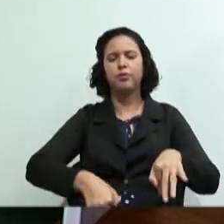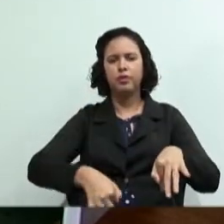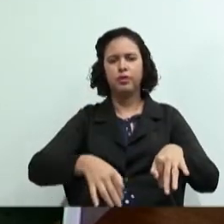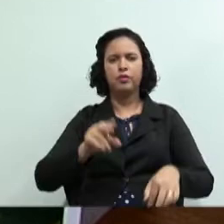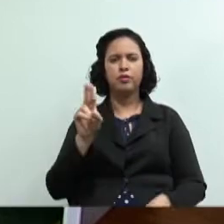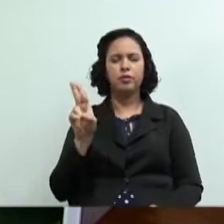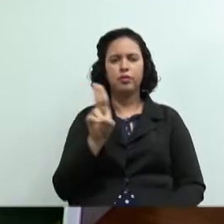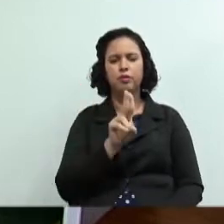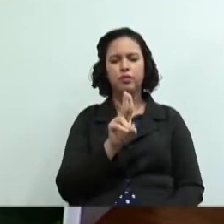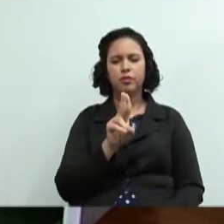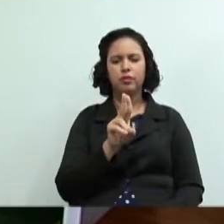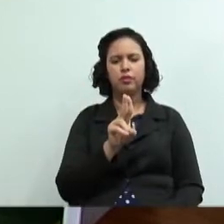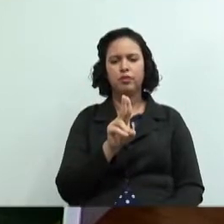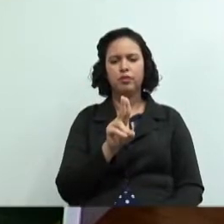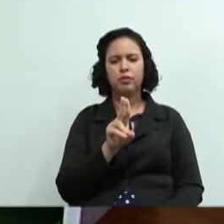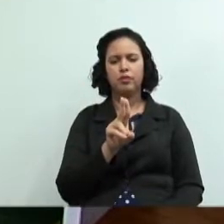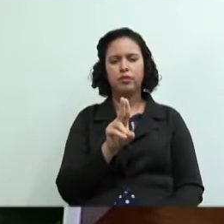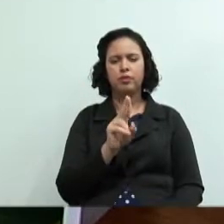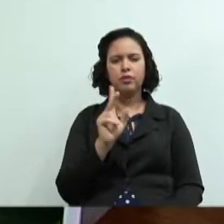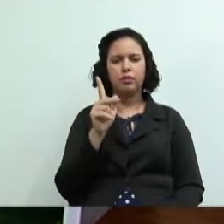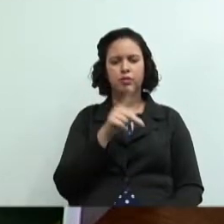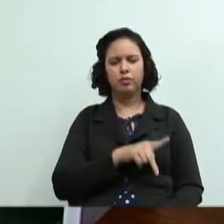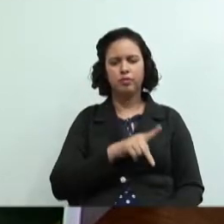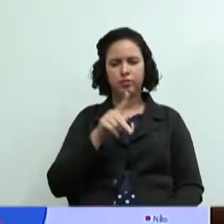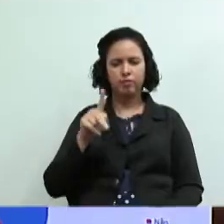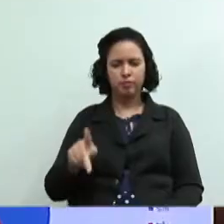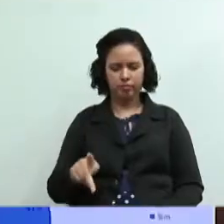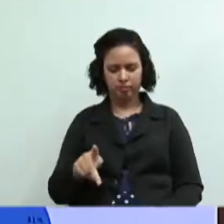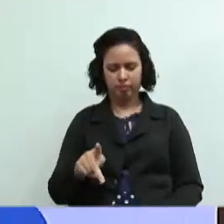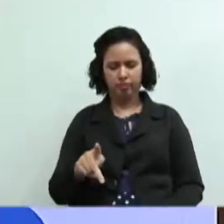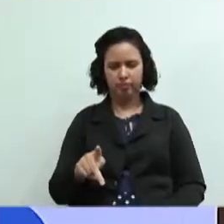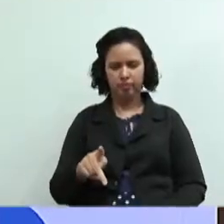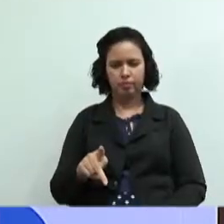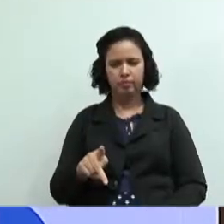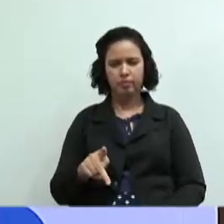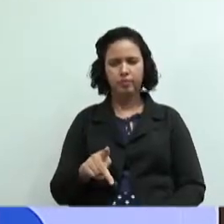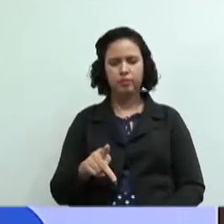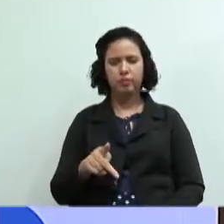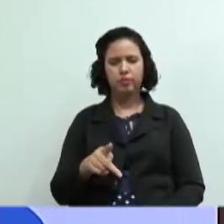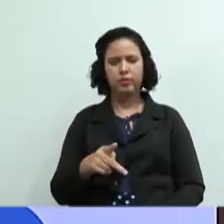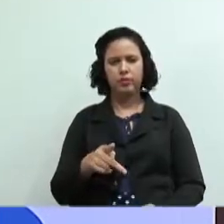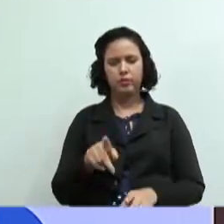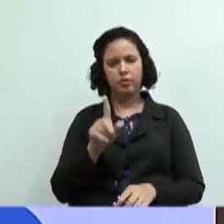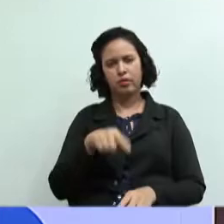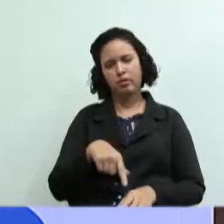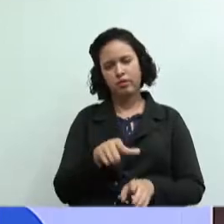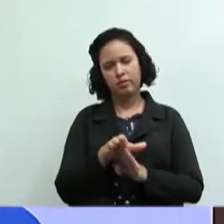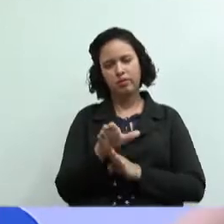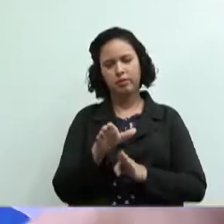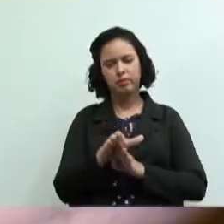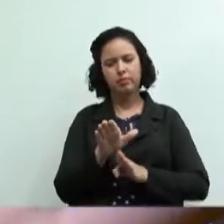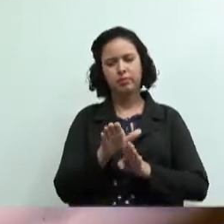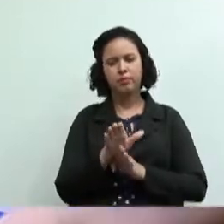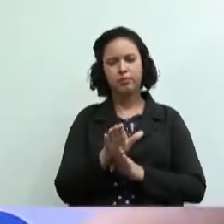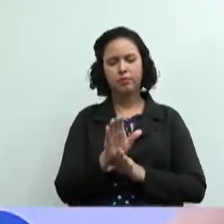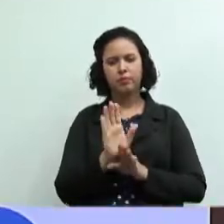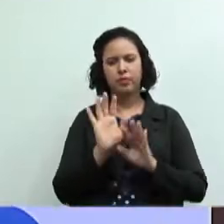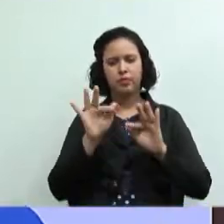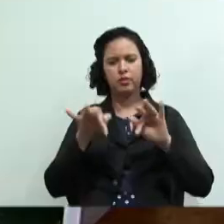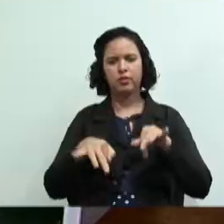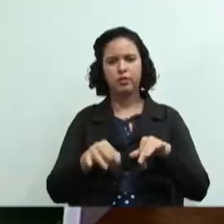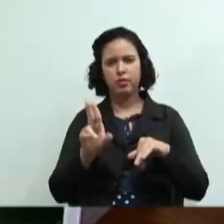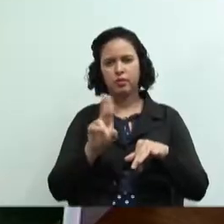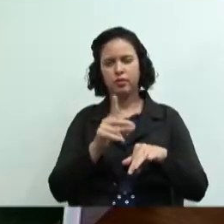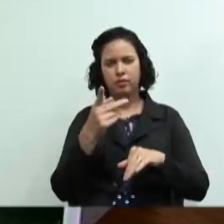nome do professor presencial aqui de vocês como orientador tá e lá embaixo os nomes de